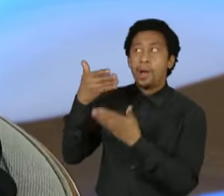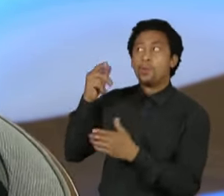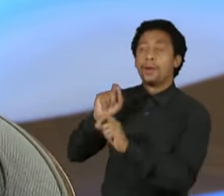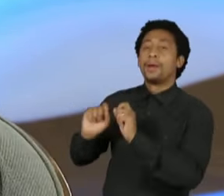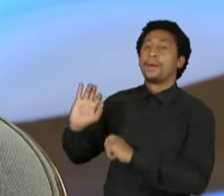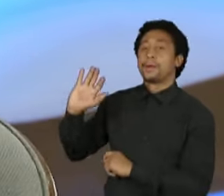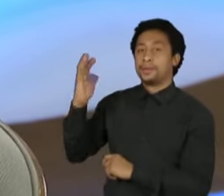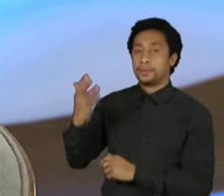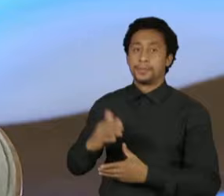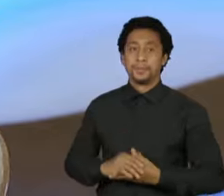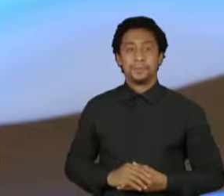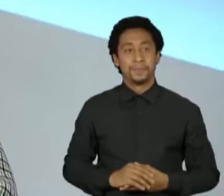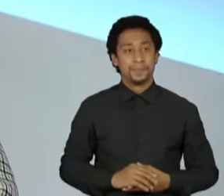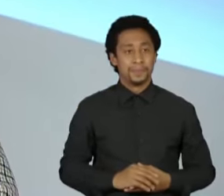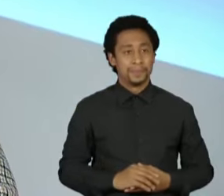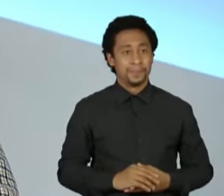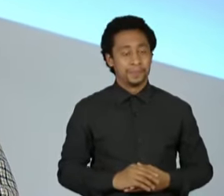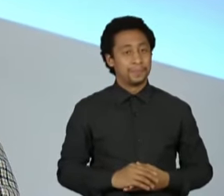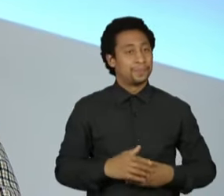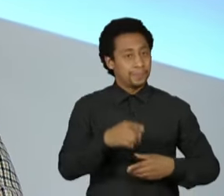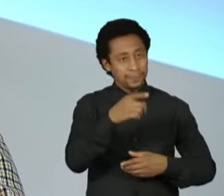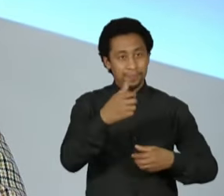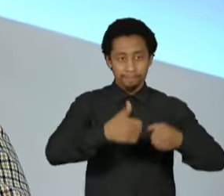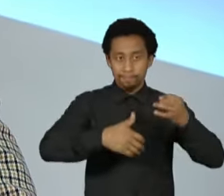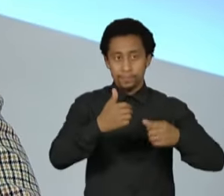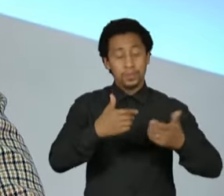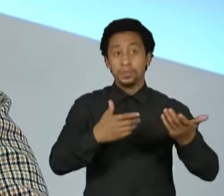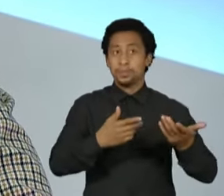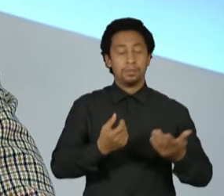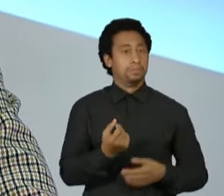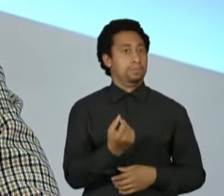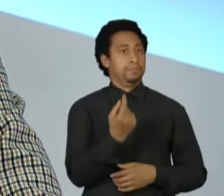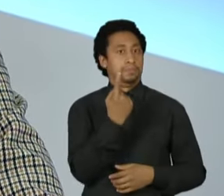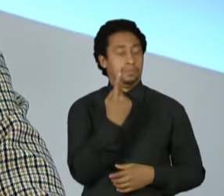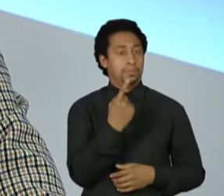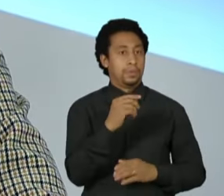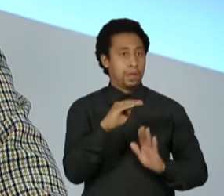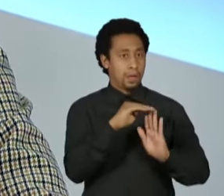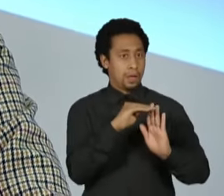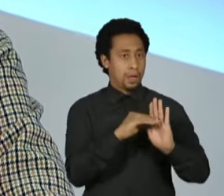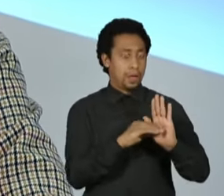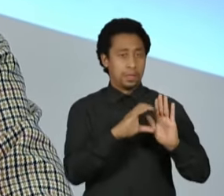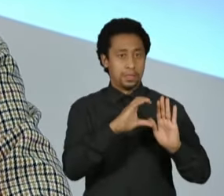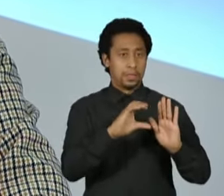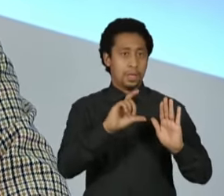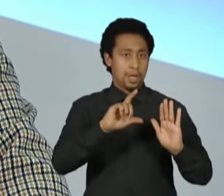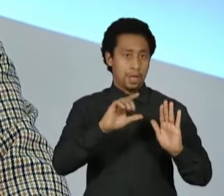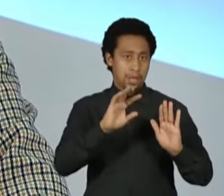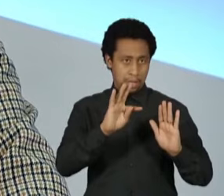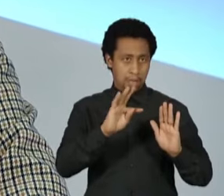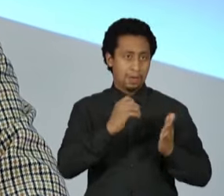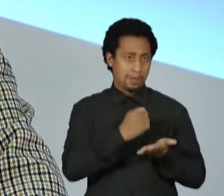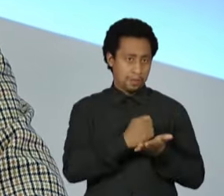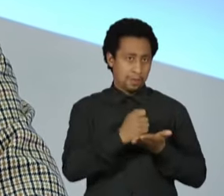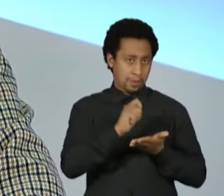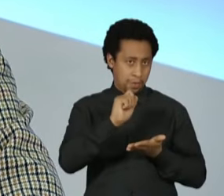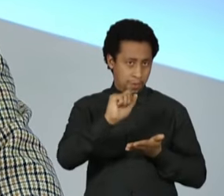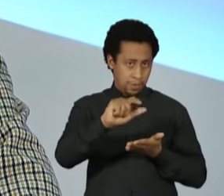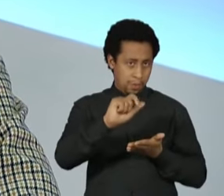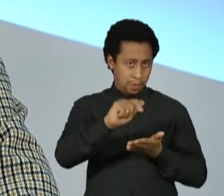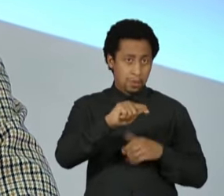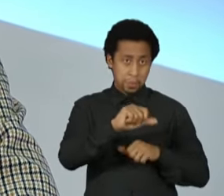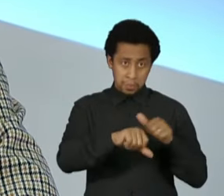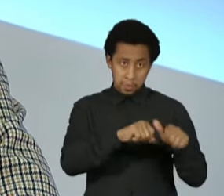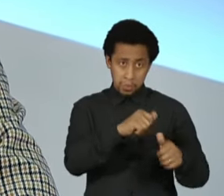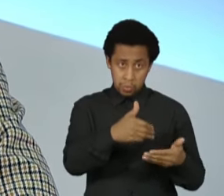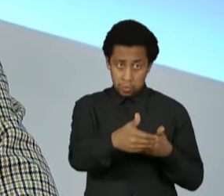Senadora, a senhora falou agora há pouco do absurdo da alteração da CLT, mas eu quero trazer justamente essa questão trabalhista aqui no Brasil, ganhou contornos muito delicados nos últimos anos.